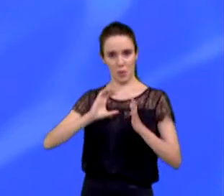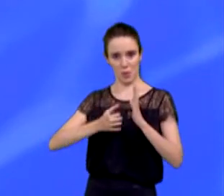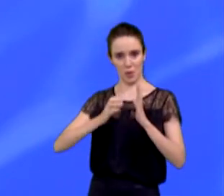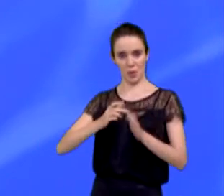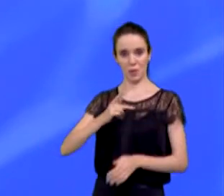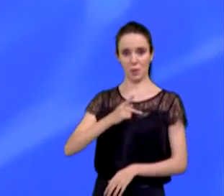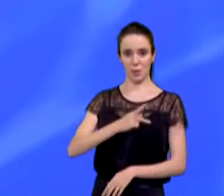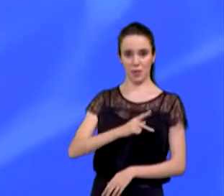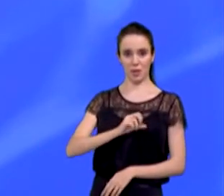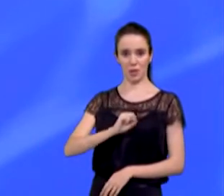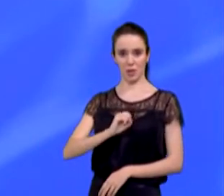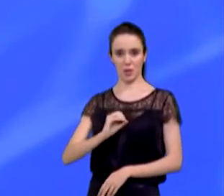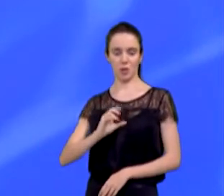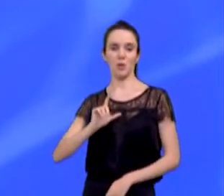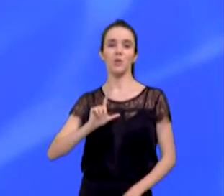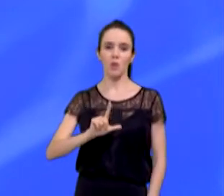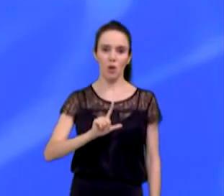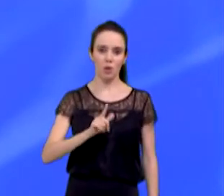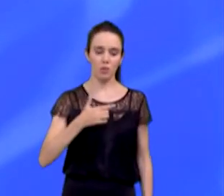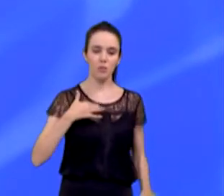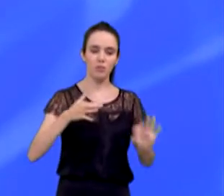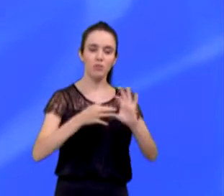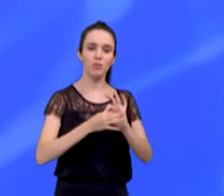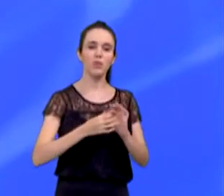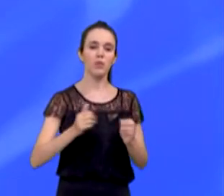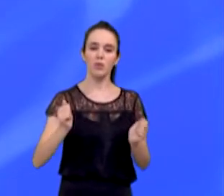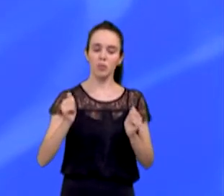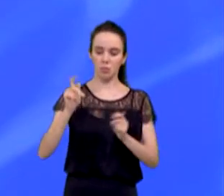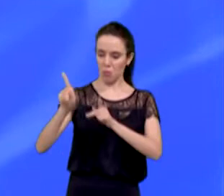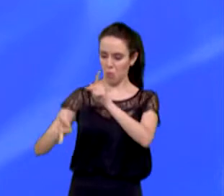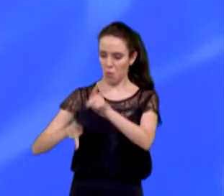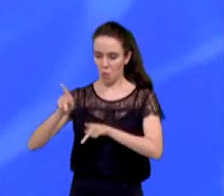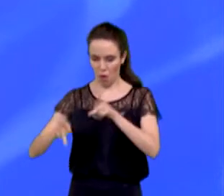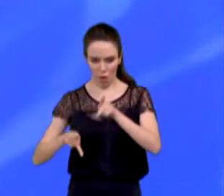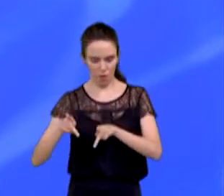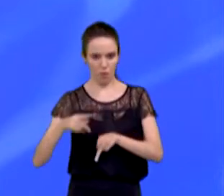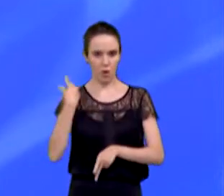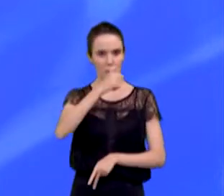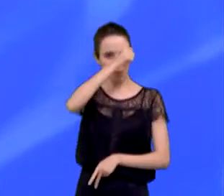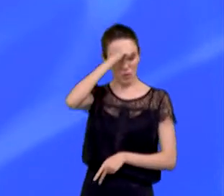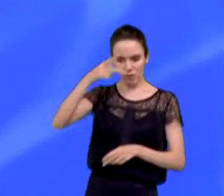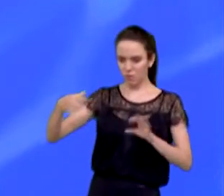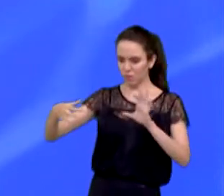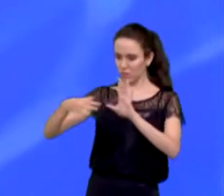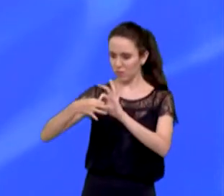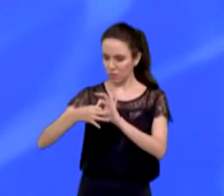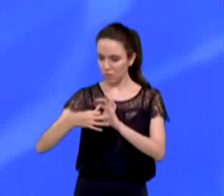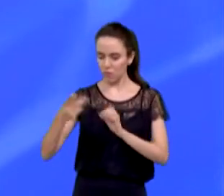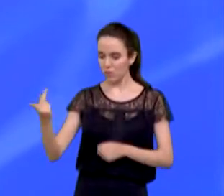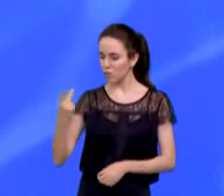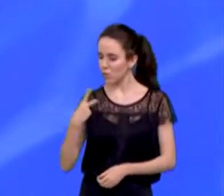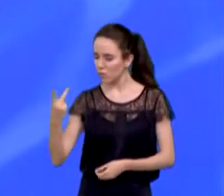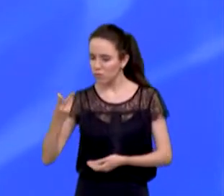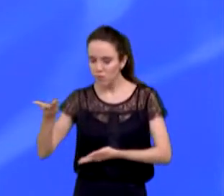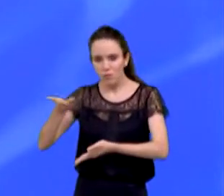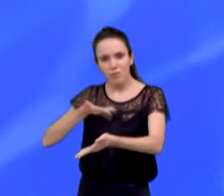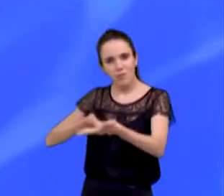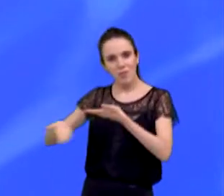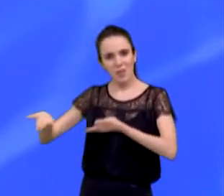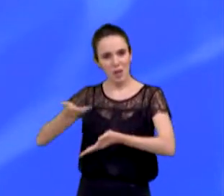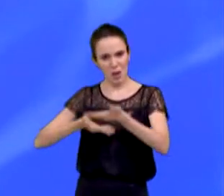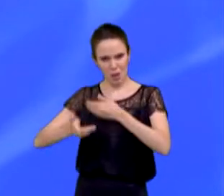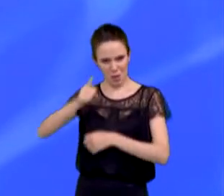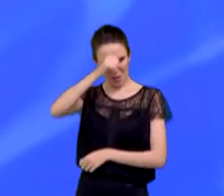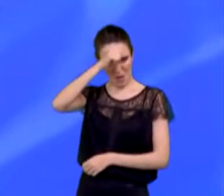gestão que seja feita junto com a população. Prefeitura não é para gerir negócios dos grandes empresários.